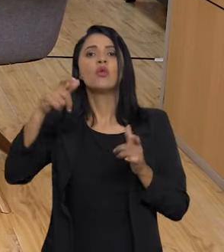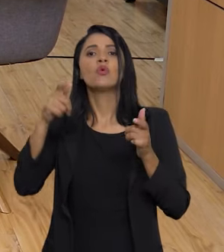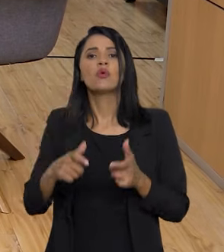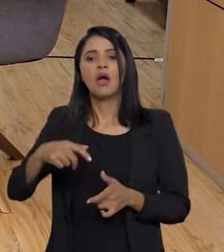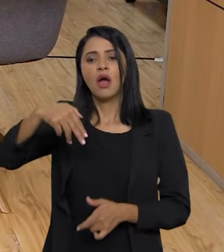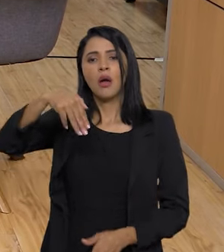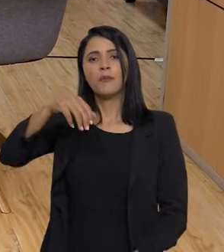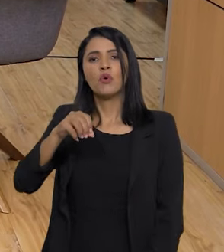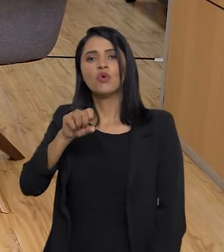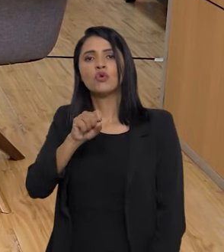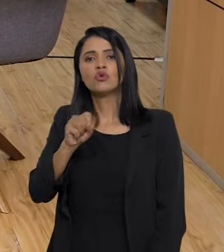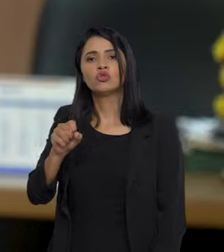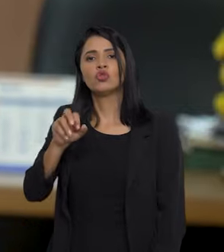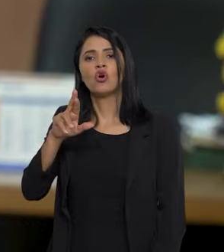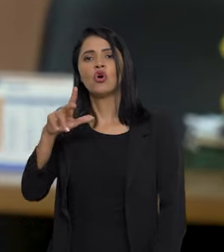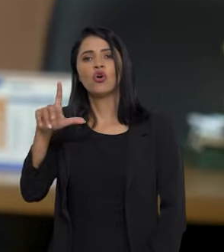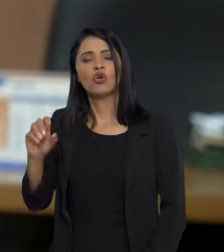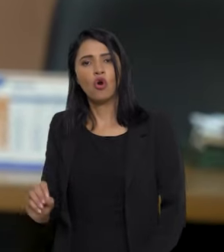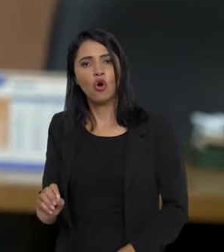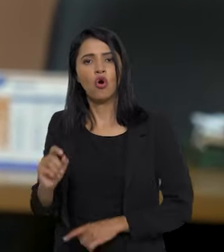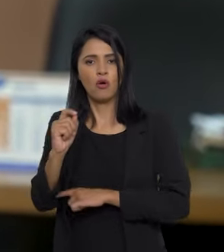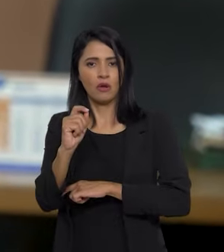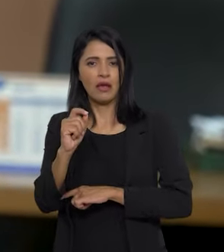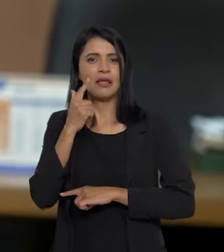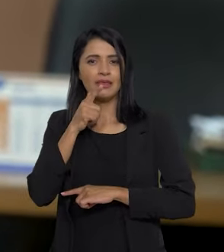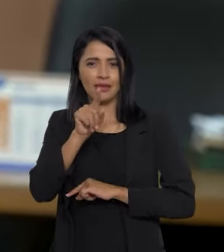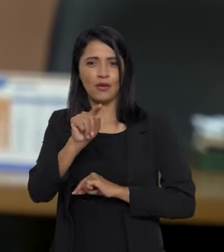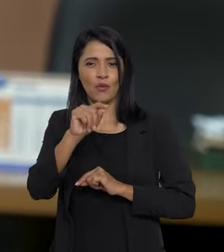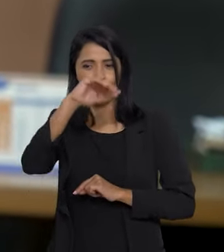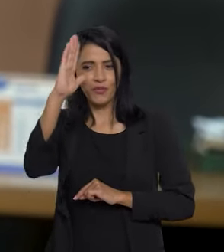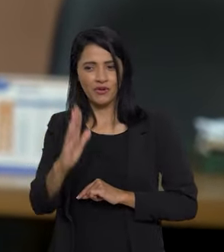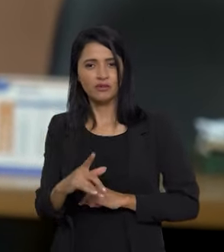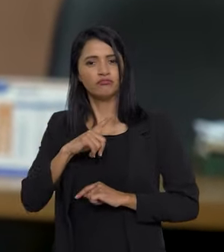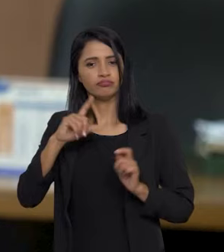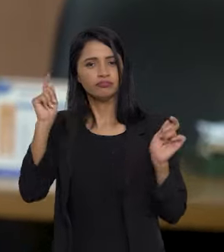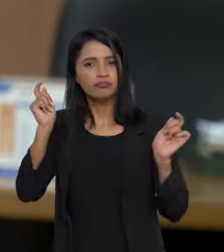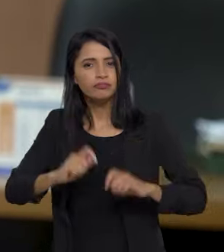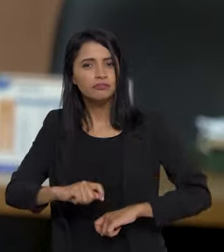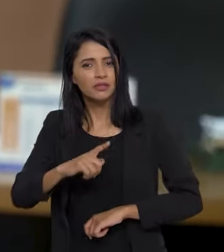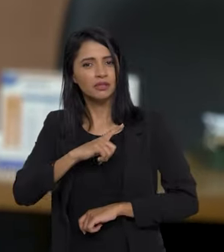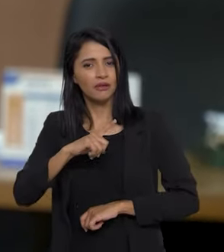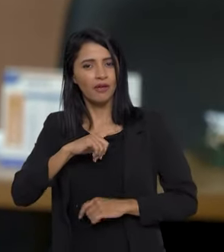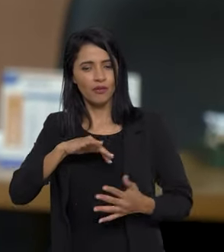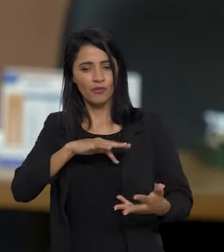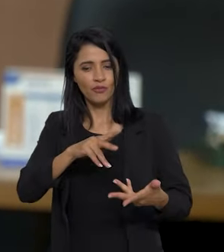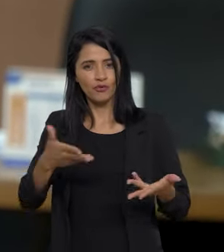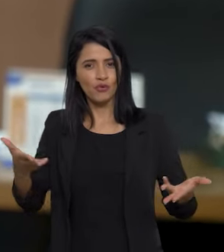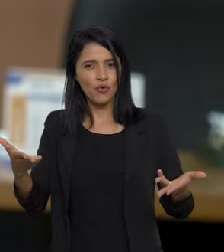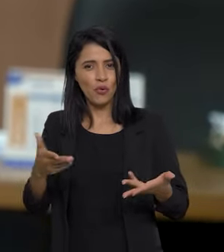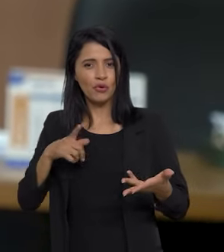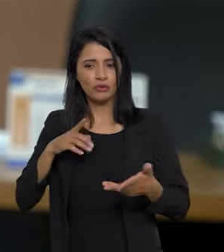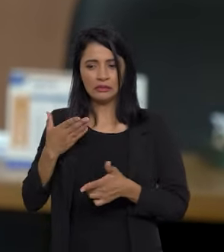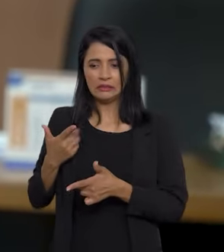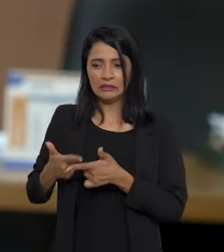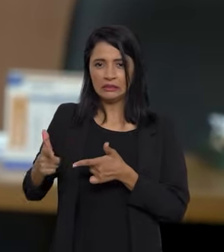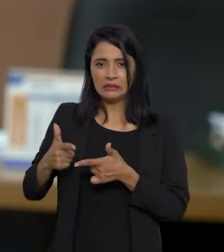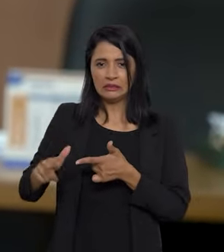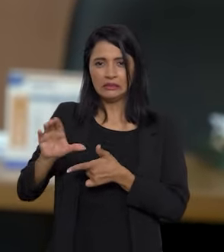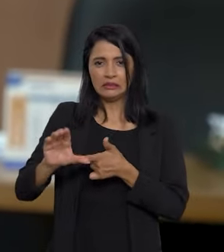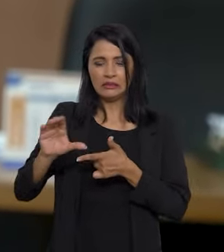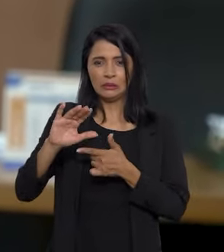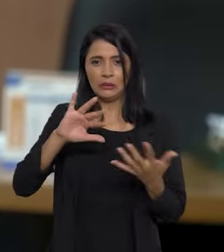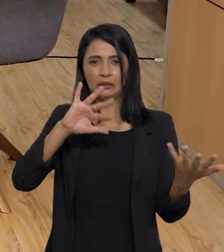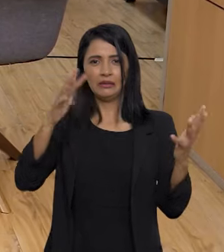Mossoró. Então, o Brasil inteiro tem potenciais. E como o mundo hoje está vivendo as crises